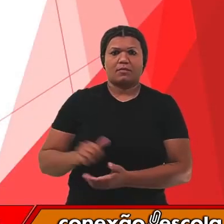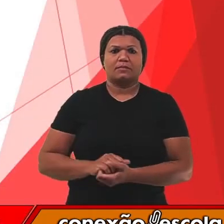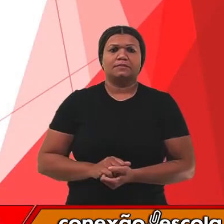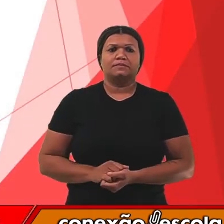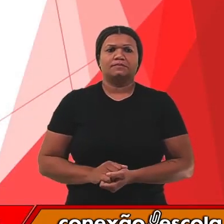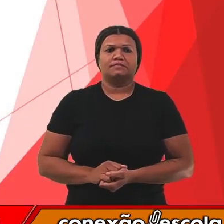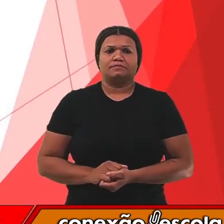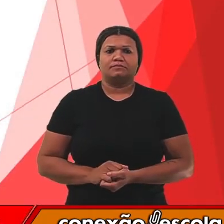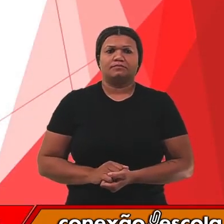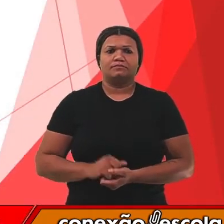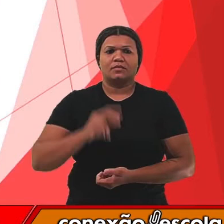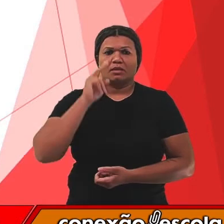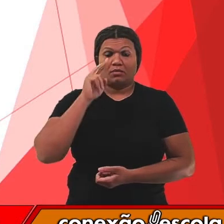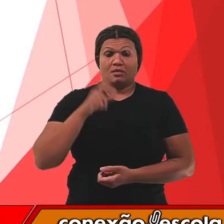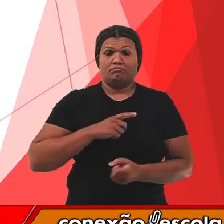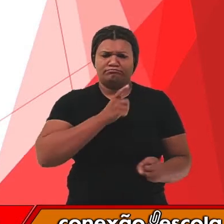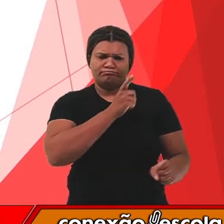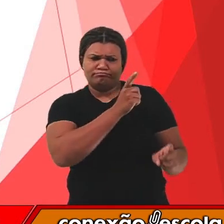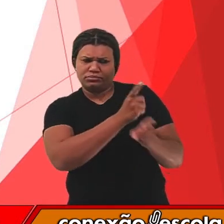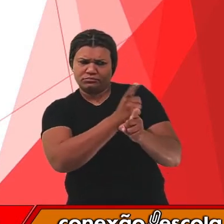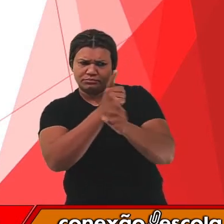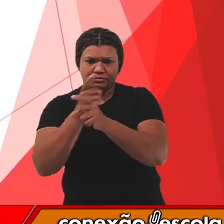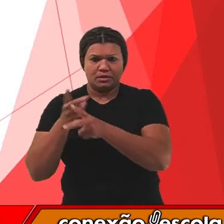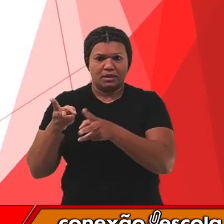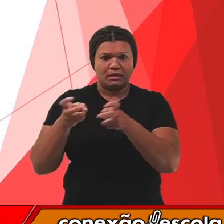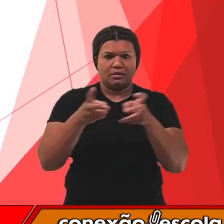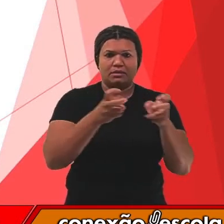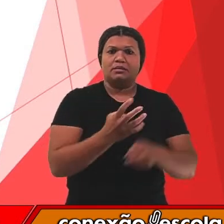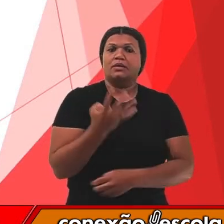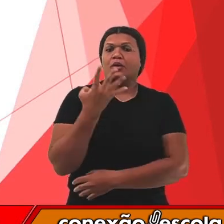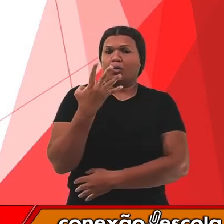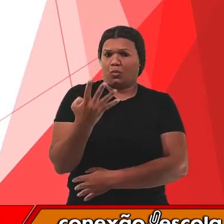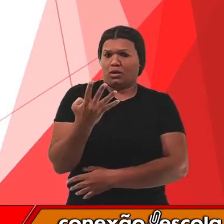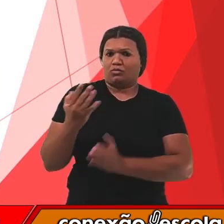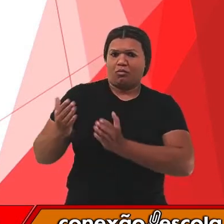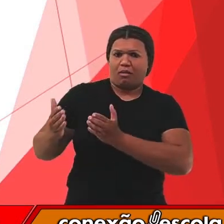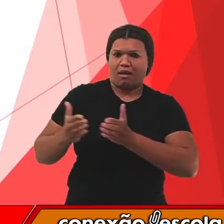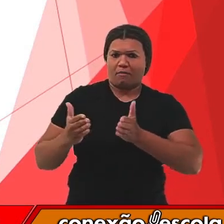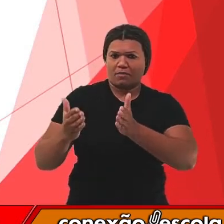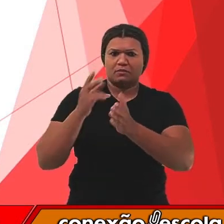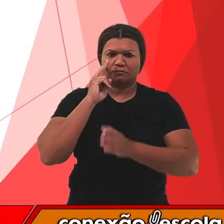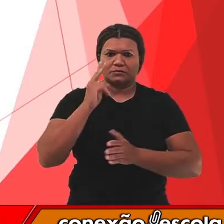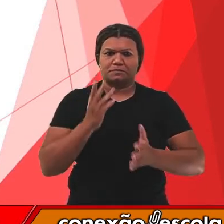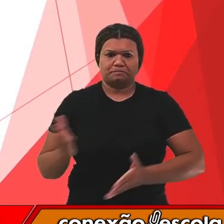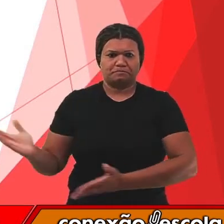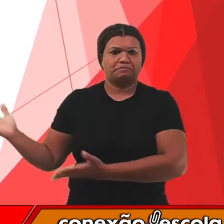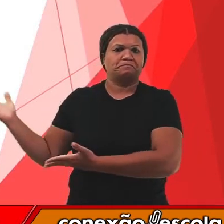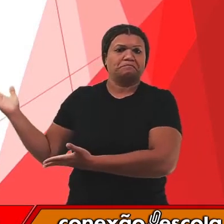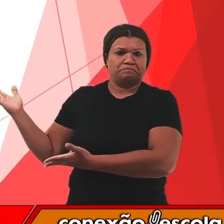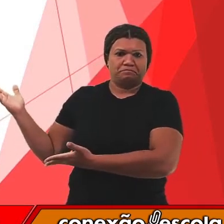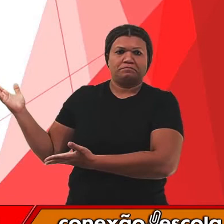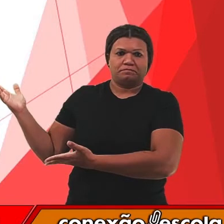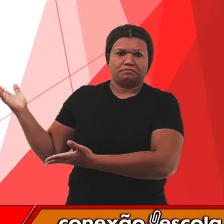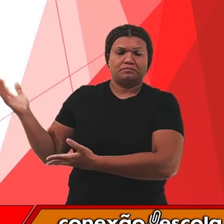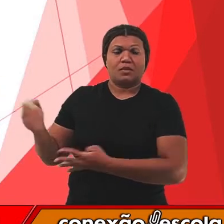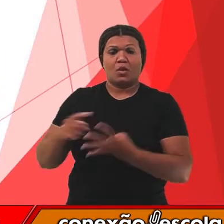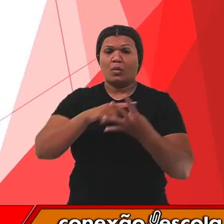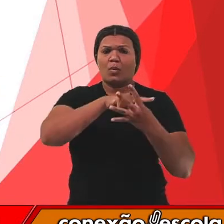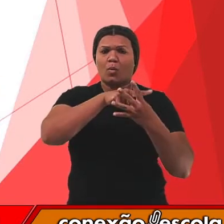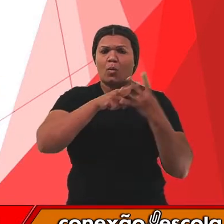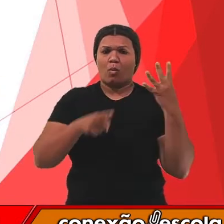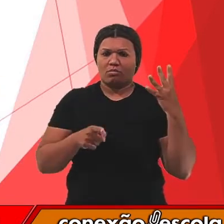então, quatro rotas. Se vocês observarem o mapa, nós podemos perceber a definição de quatro